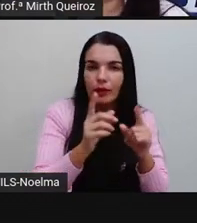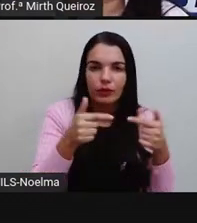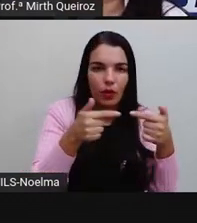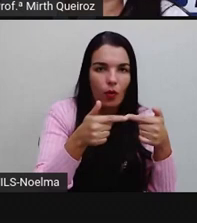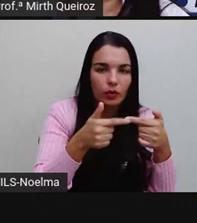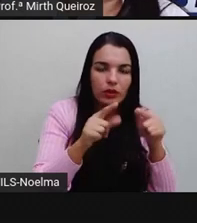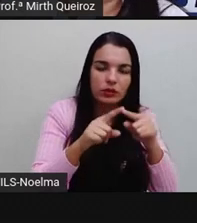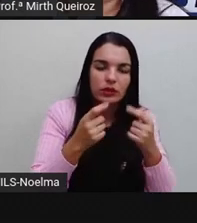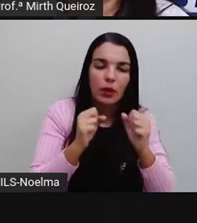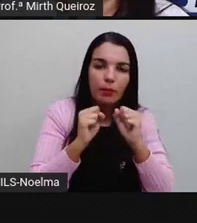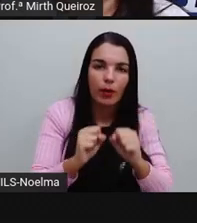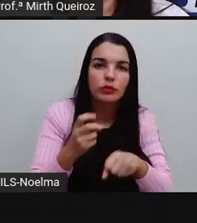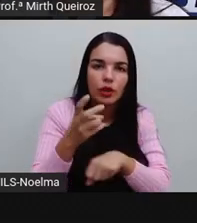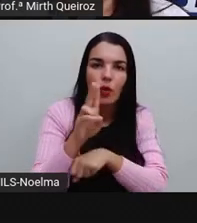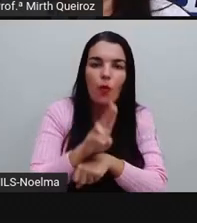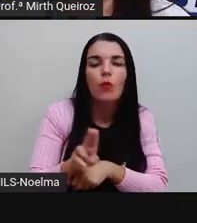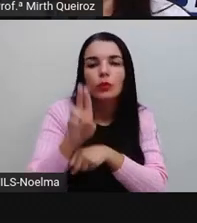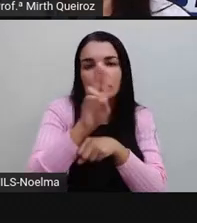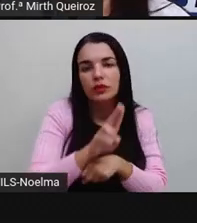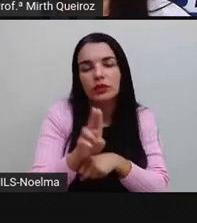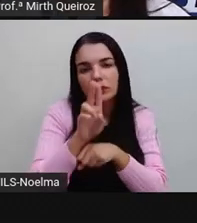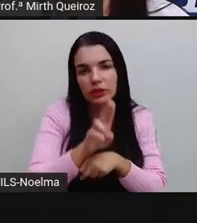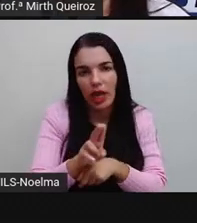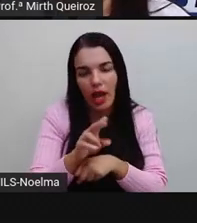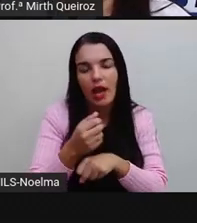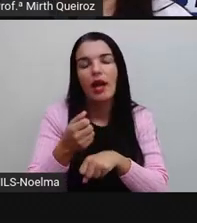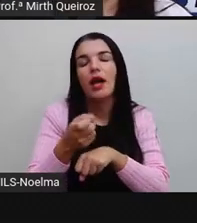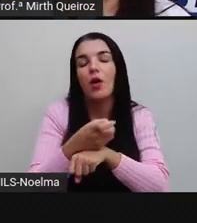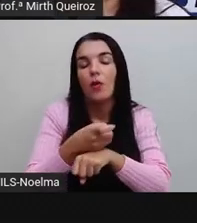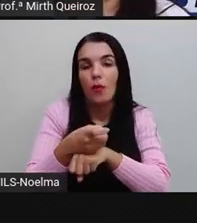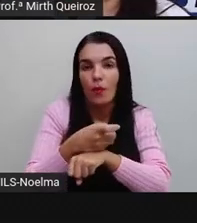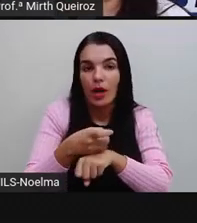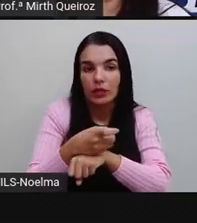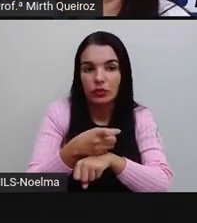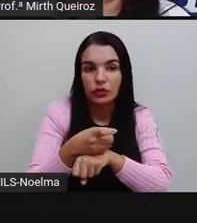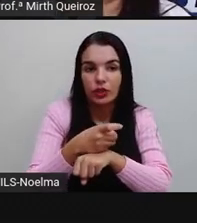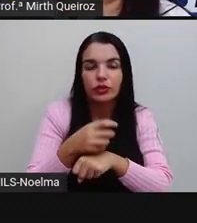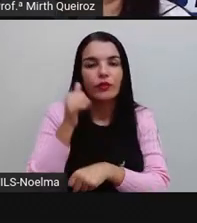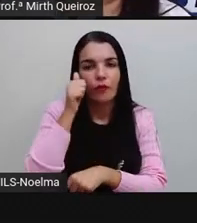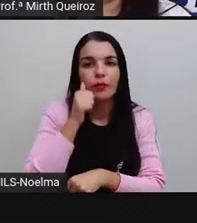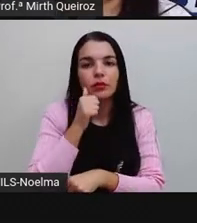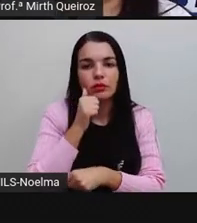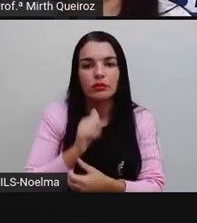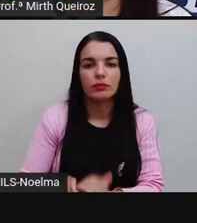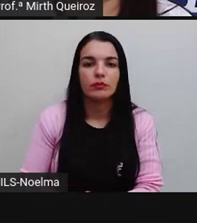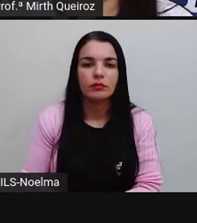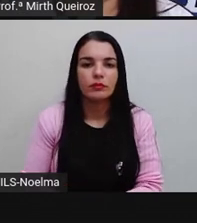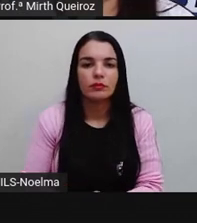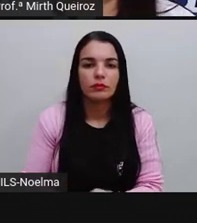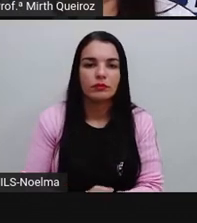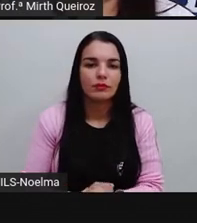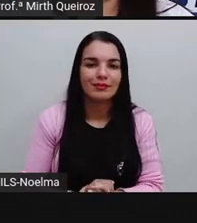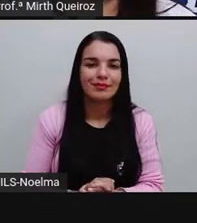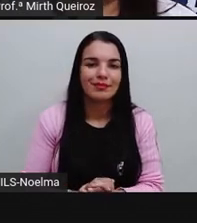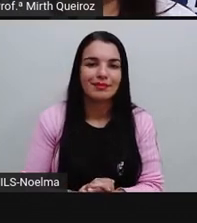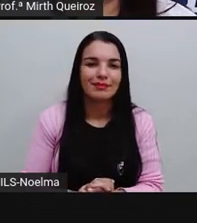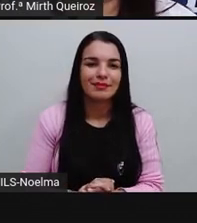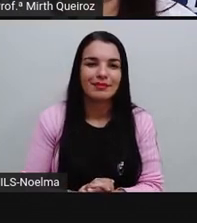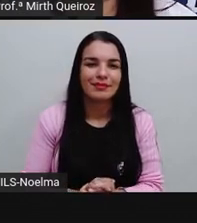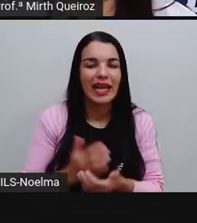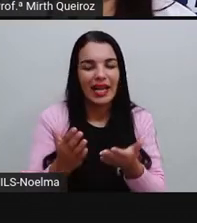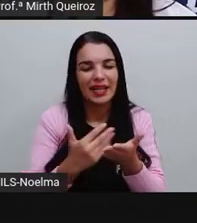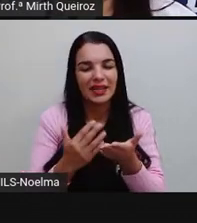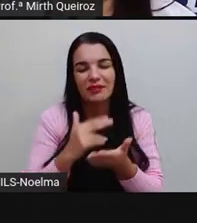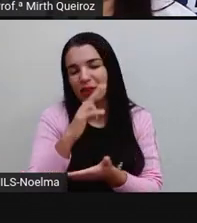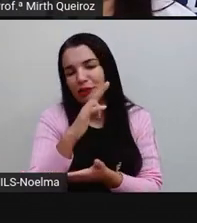pode vir, pode, deve, né? Vir aí no feminino. Livros jamais amadurecerão,